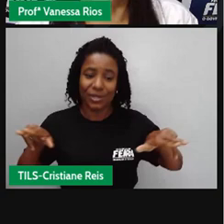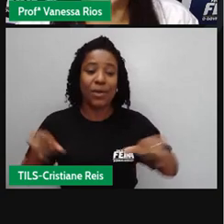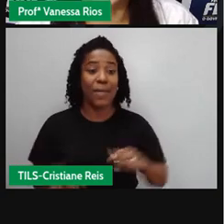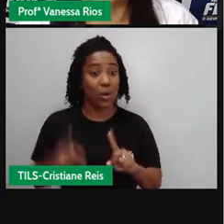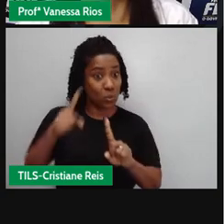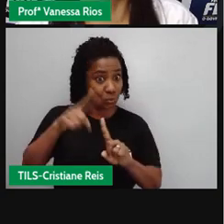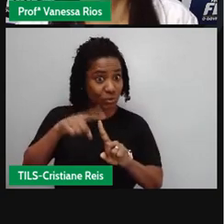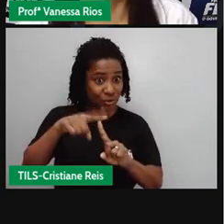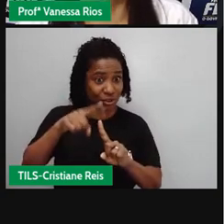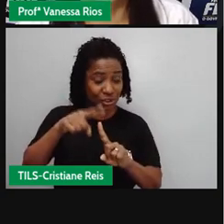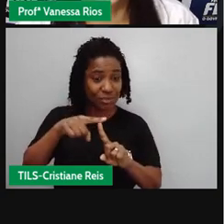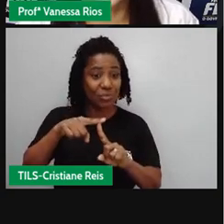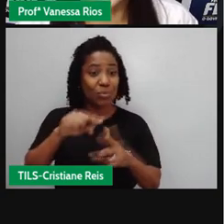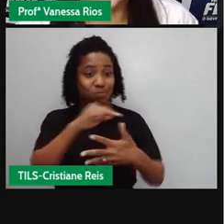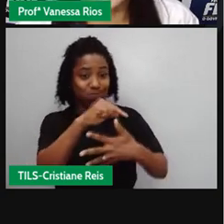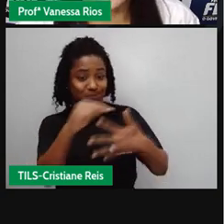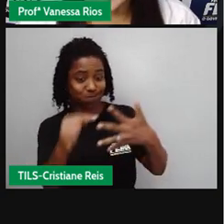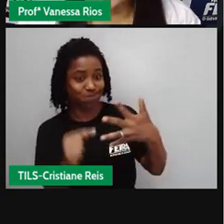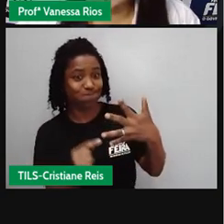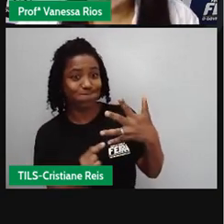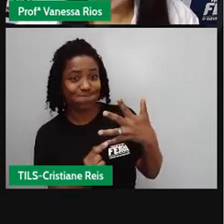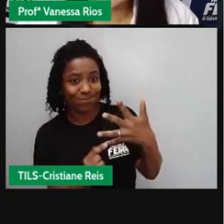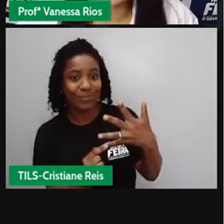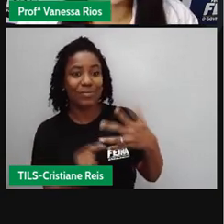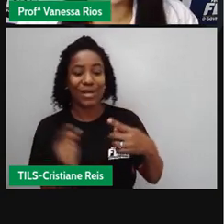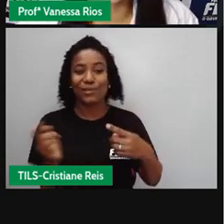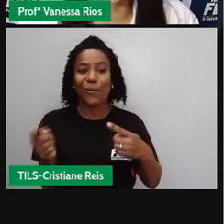as crônicas humorísticas.